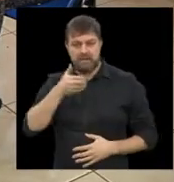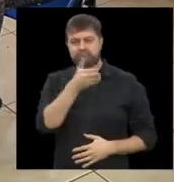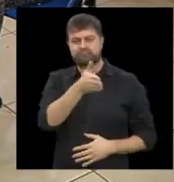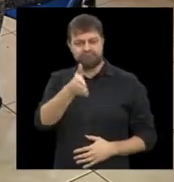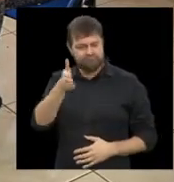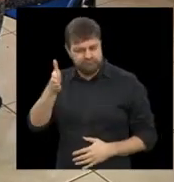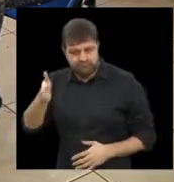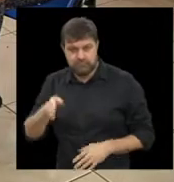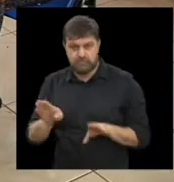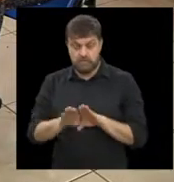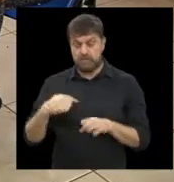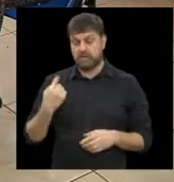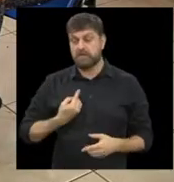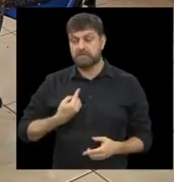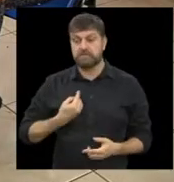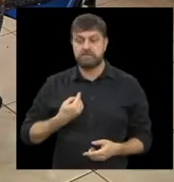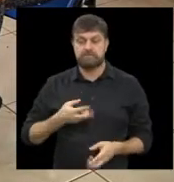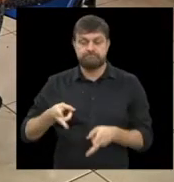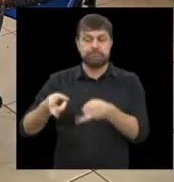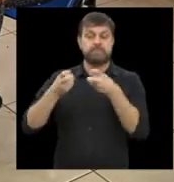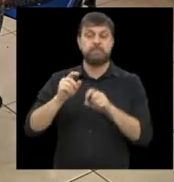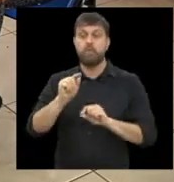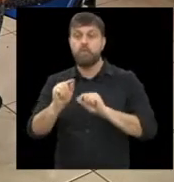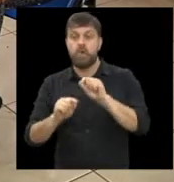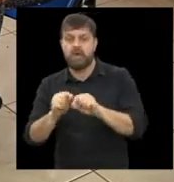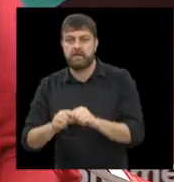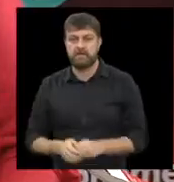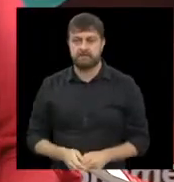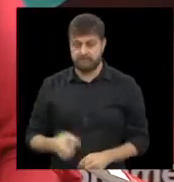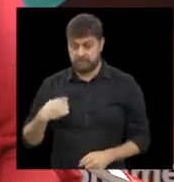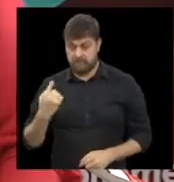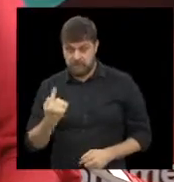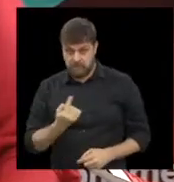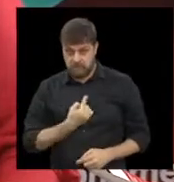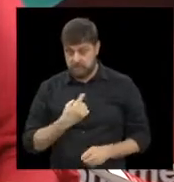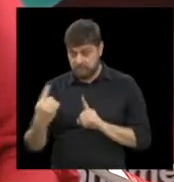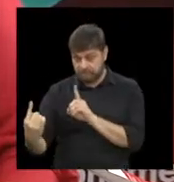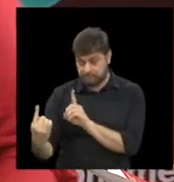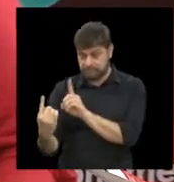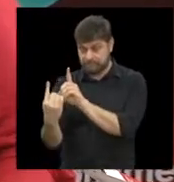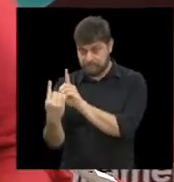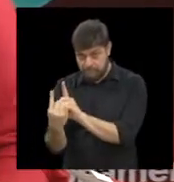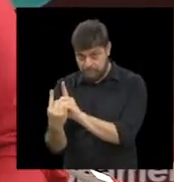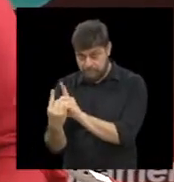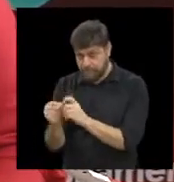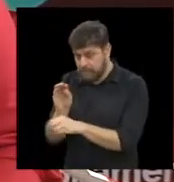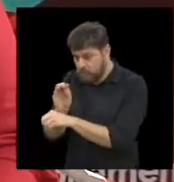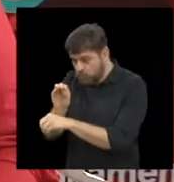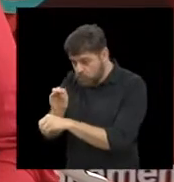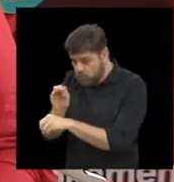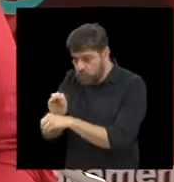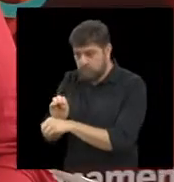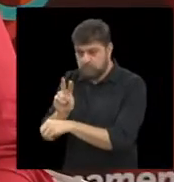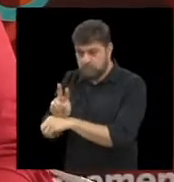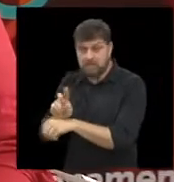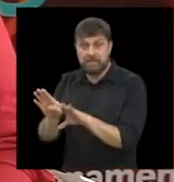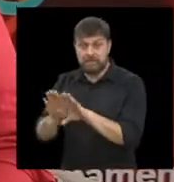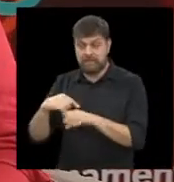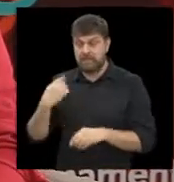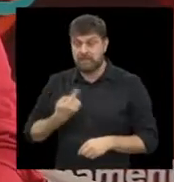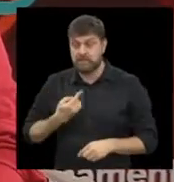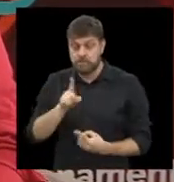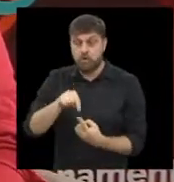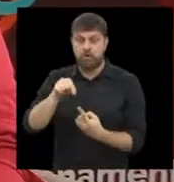entendemos que, no caso aqui, nós atendemos, mas a gente quer também fazer um trabalho de prevenção,